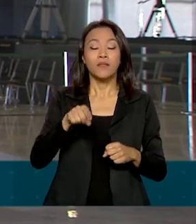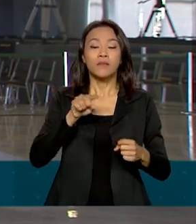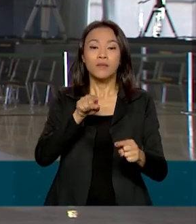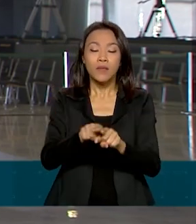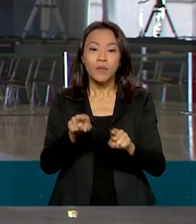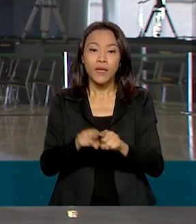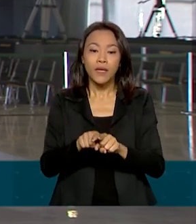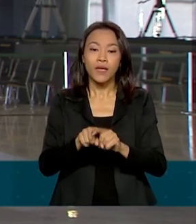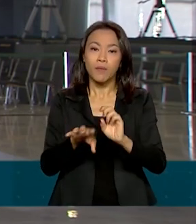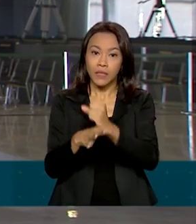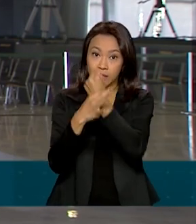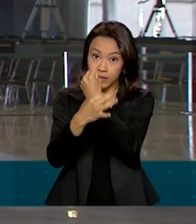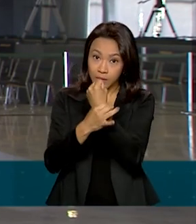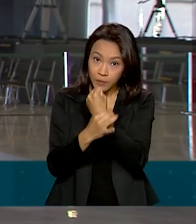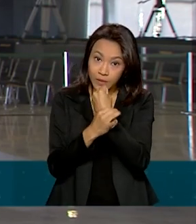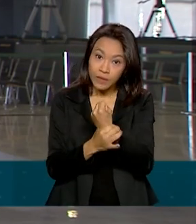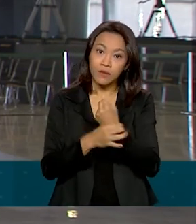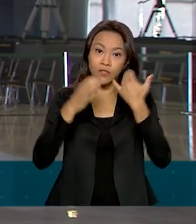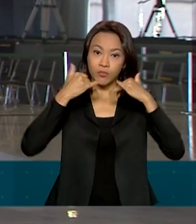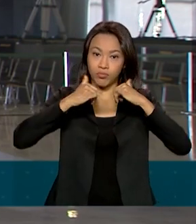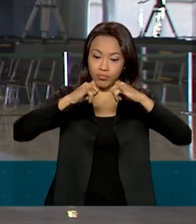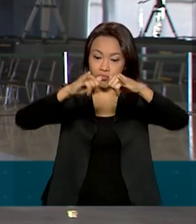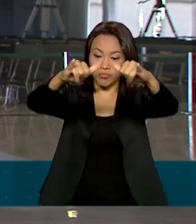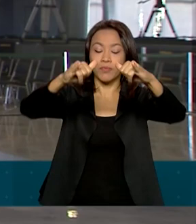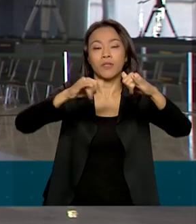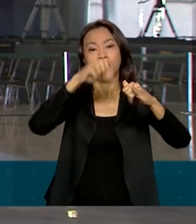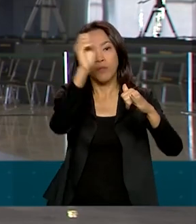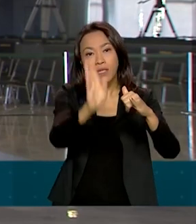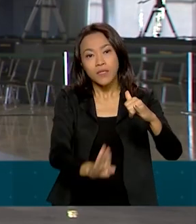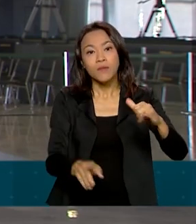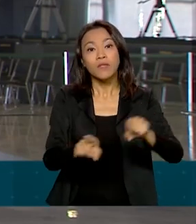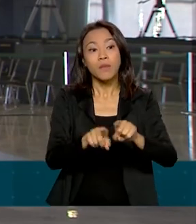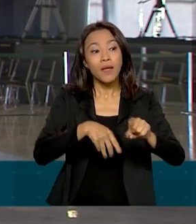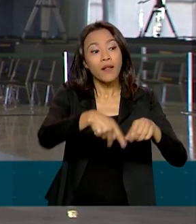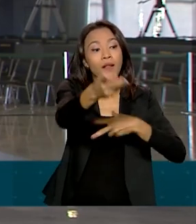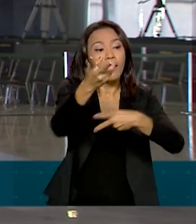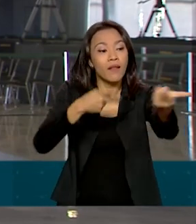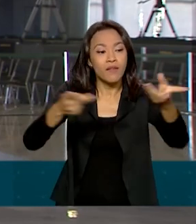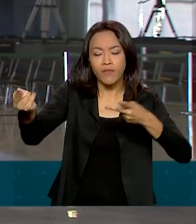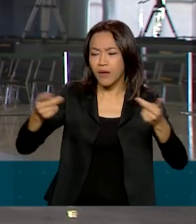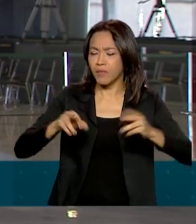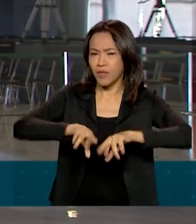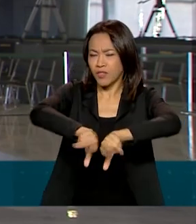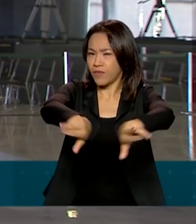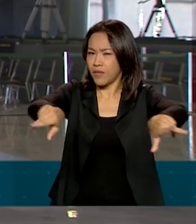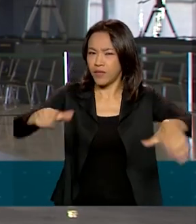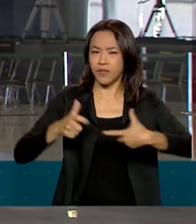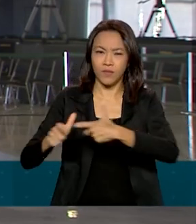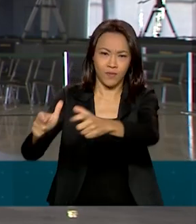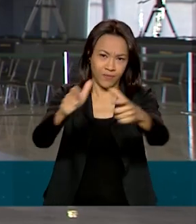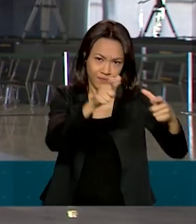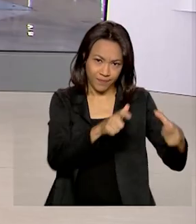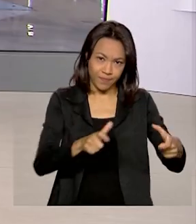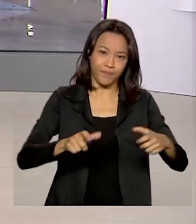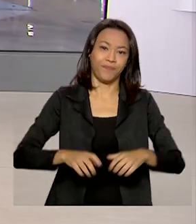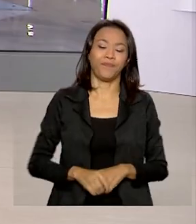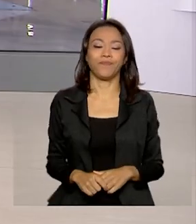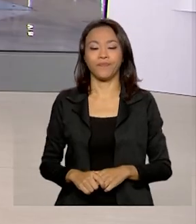energética do país e também para levar a energia limpa para diferentes localidades. Luciana, com você.